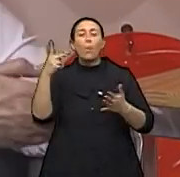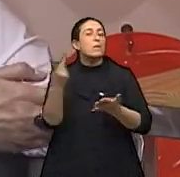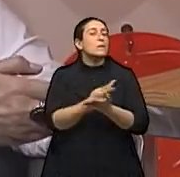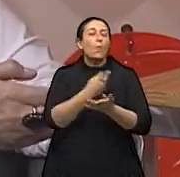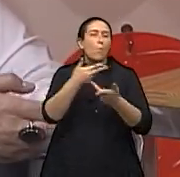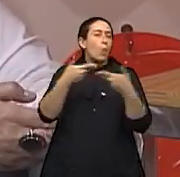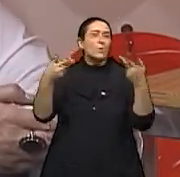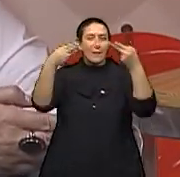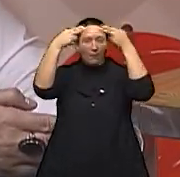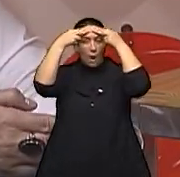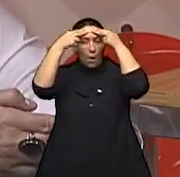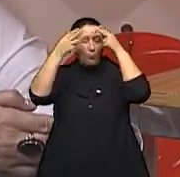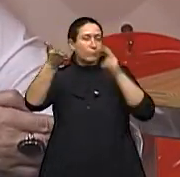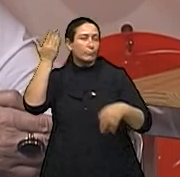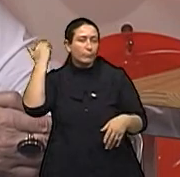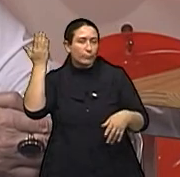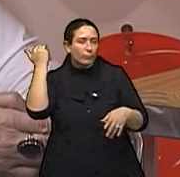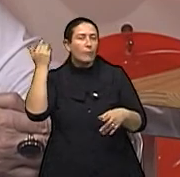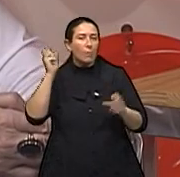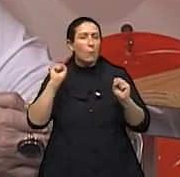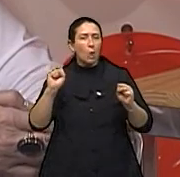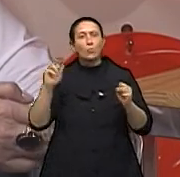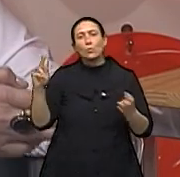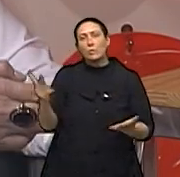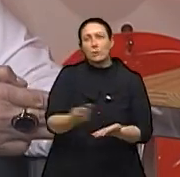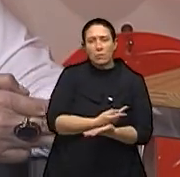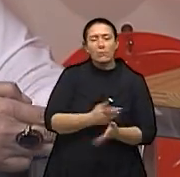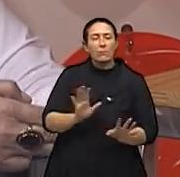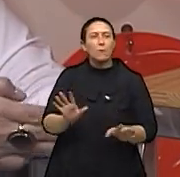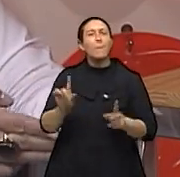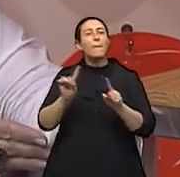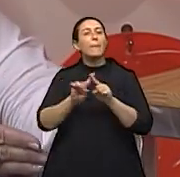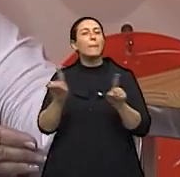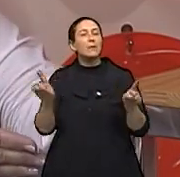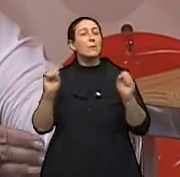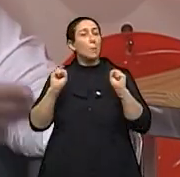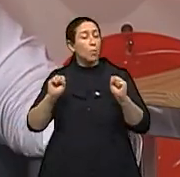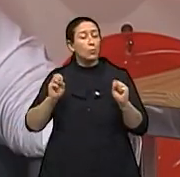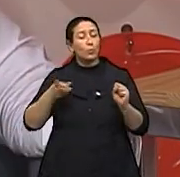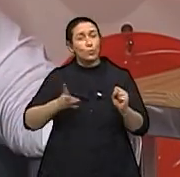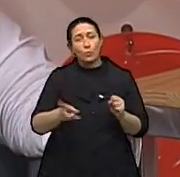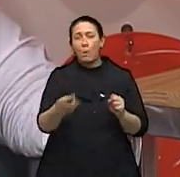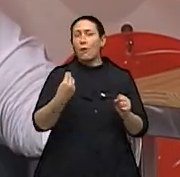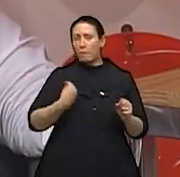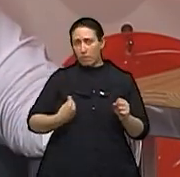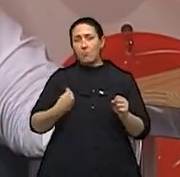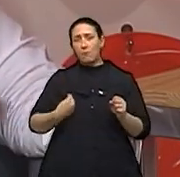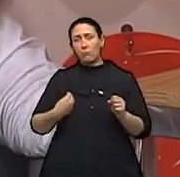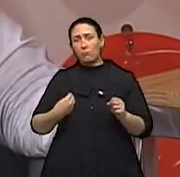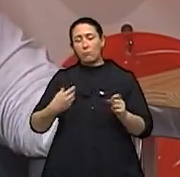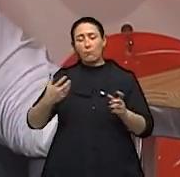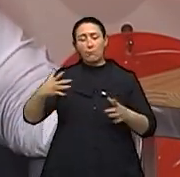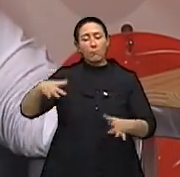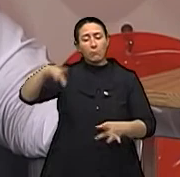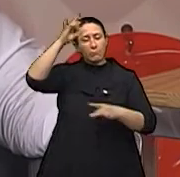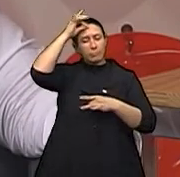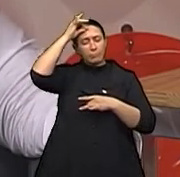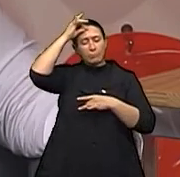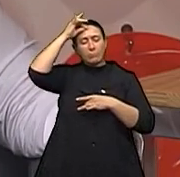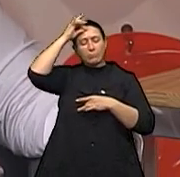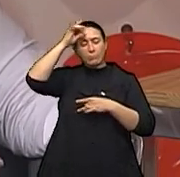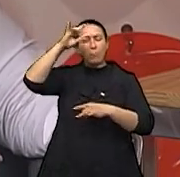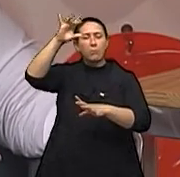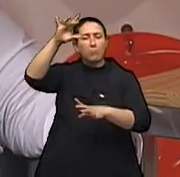pode ter desencarnado ou não naquela situação. Ela pode ter continuado vivendo e desencarnou depois. Então, no nosso